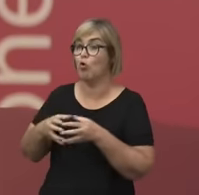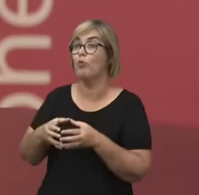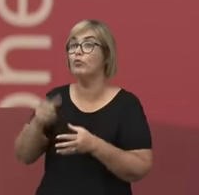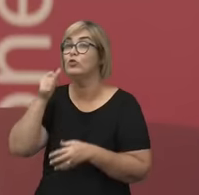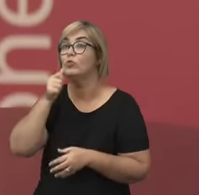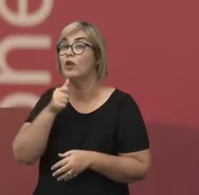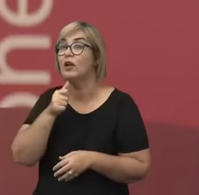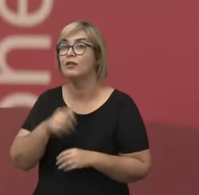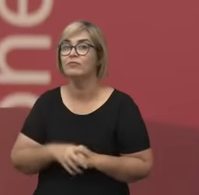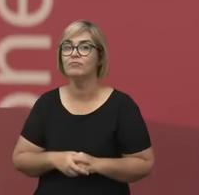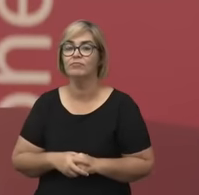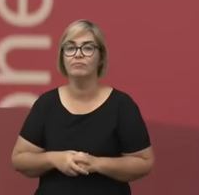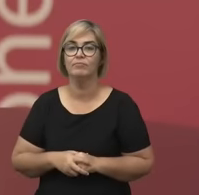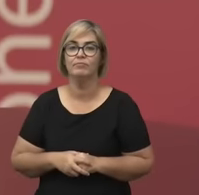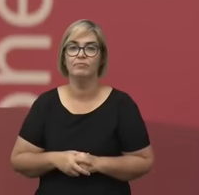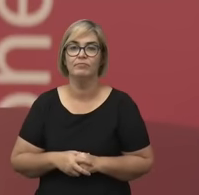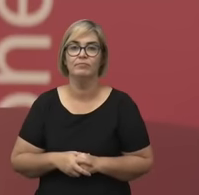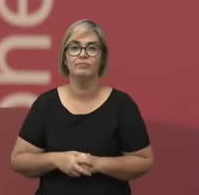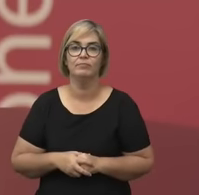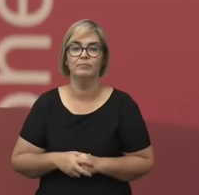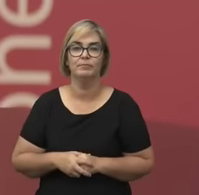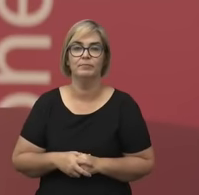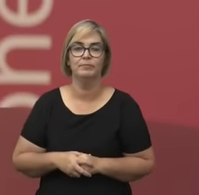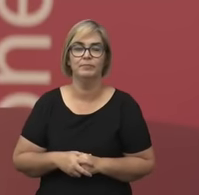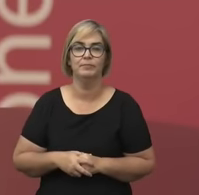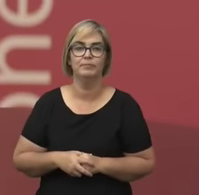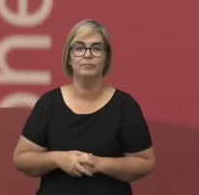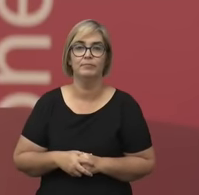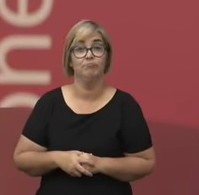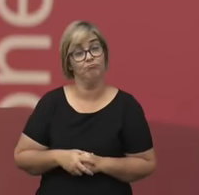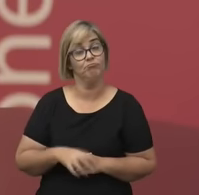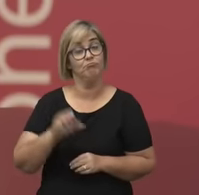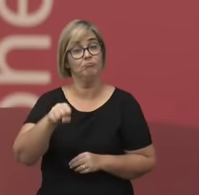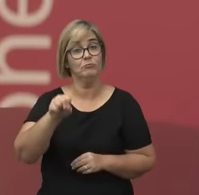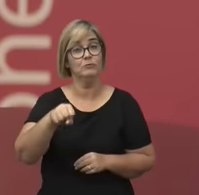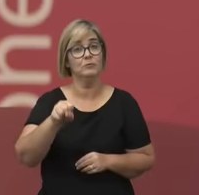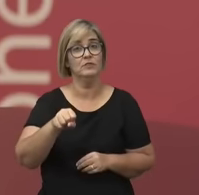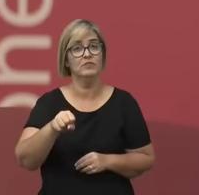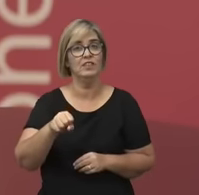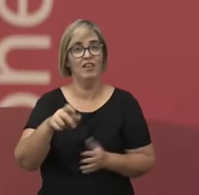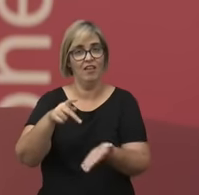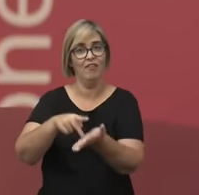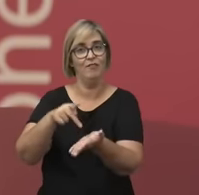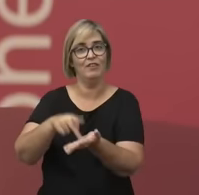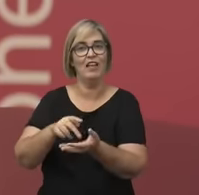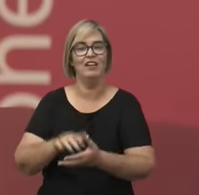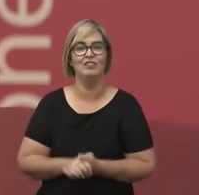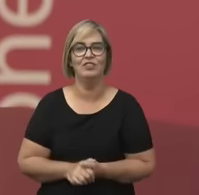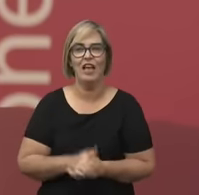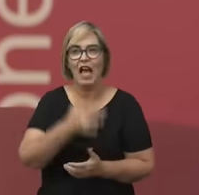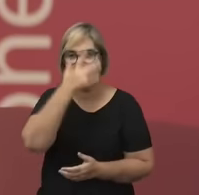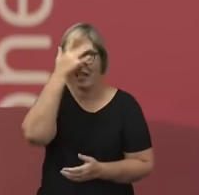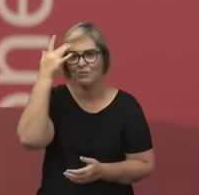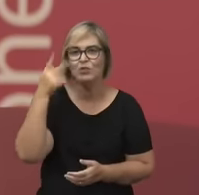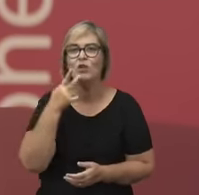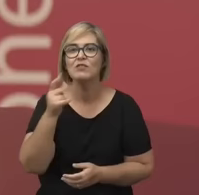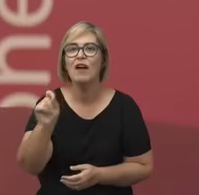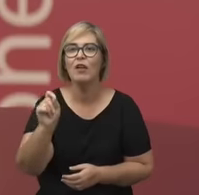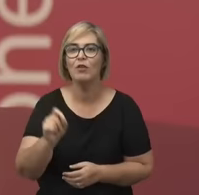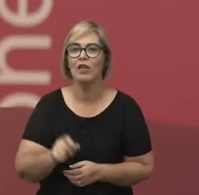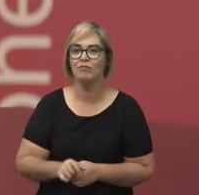Sim, é um adagio comum de ouvir, né? Atrás de um grande homem tem sempre